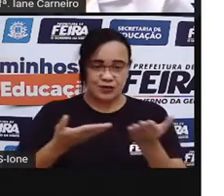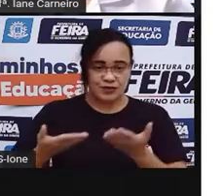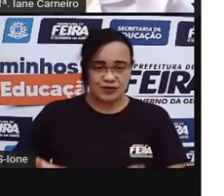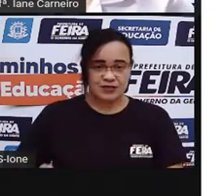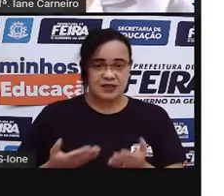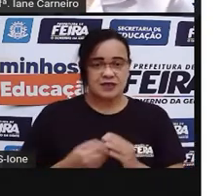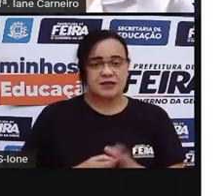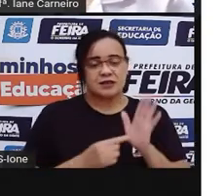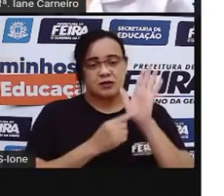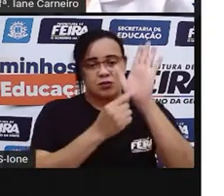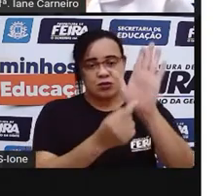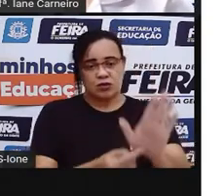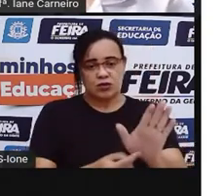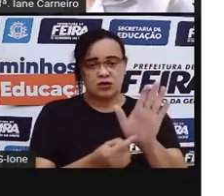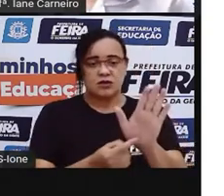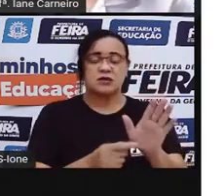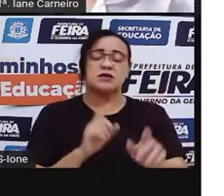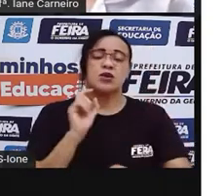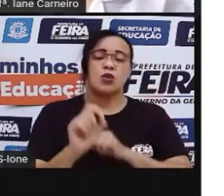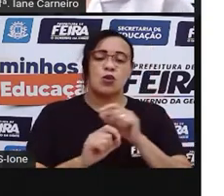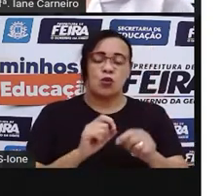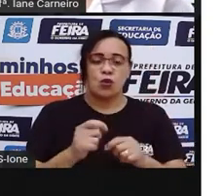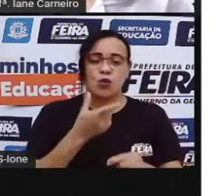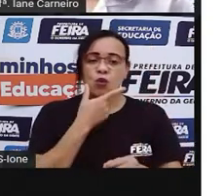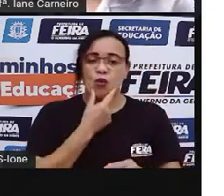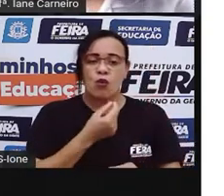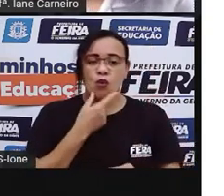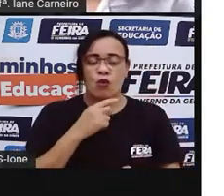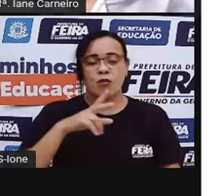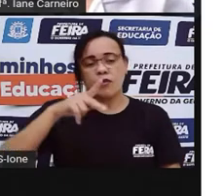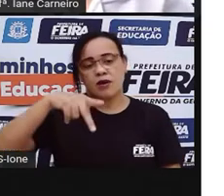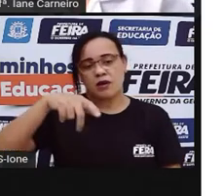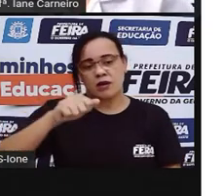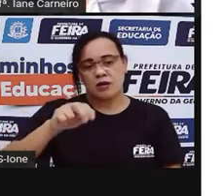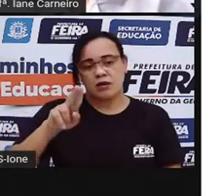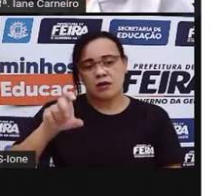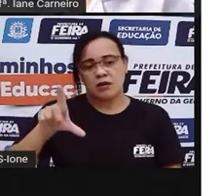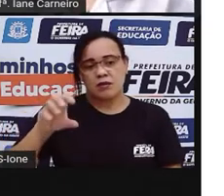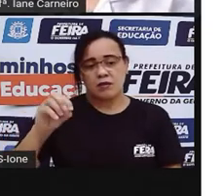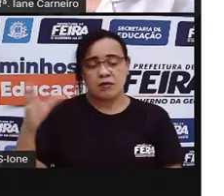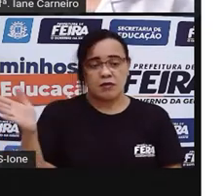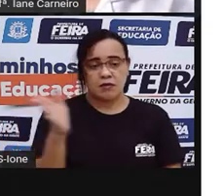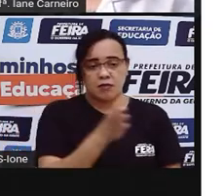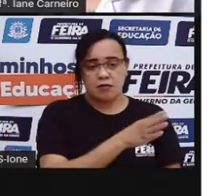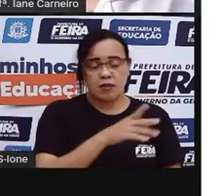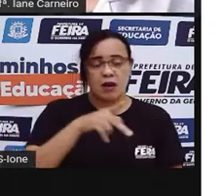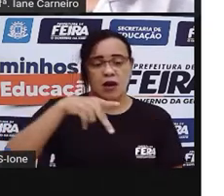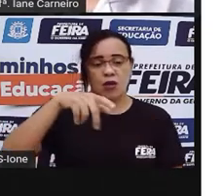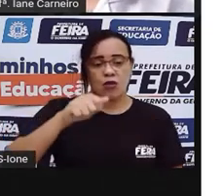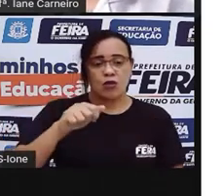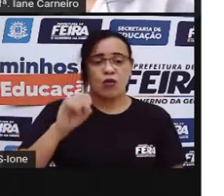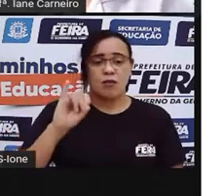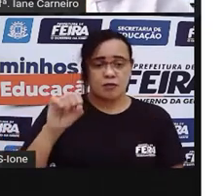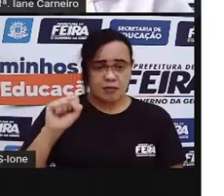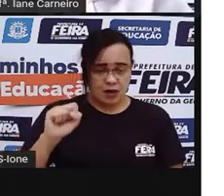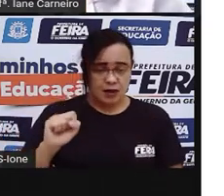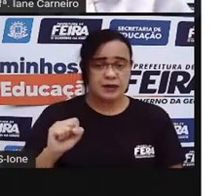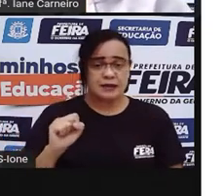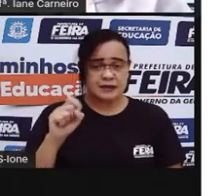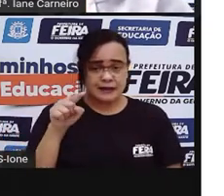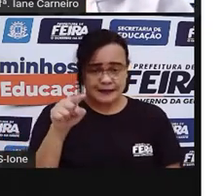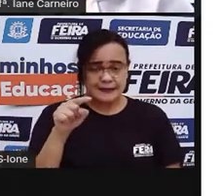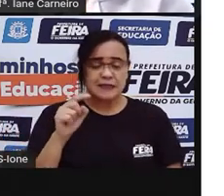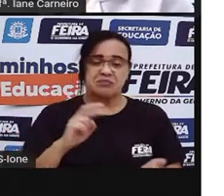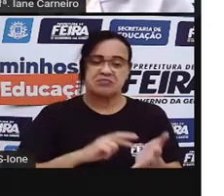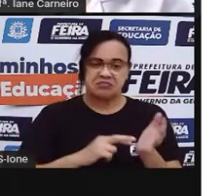hoje pra vocês, que é José Paulo Paes. Ele foi um poeta, um tradutor e crítico literário. O que quer dizer isso,